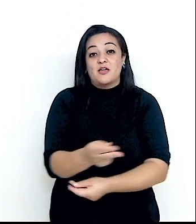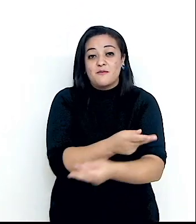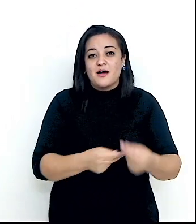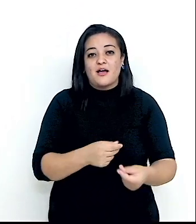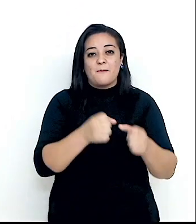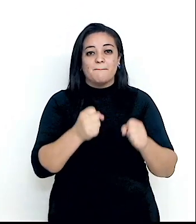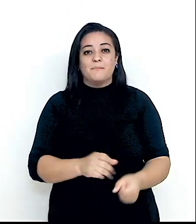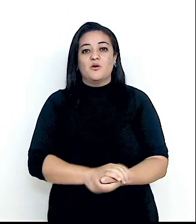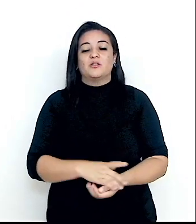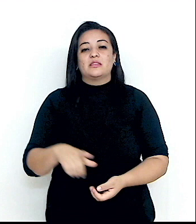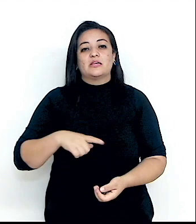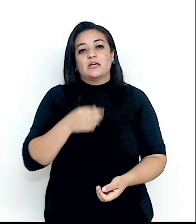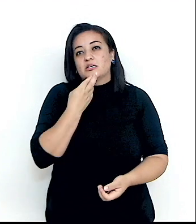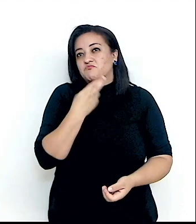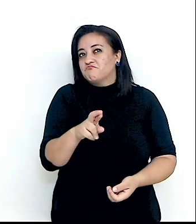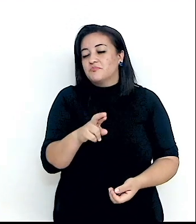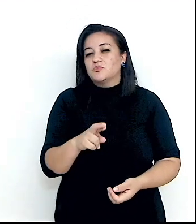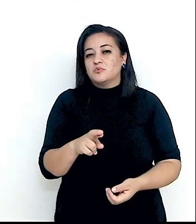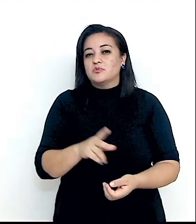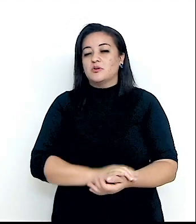podem ter por consequência